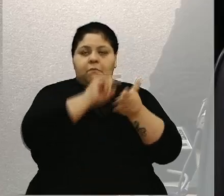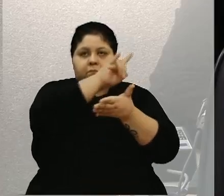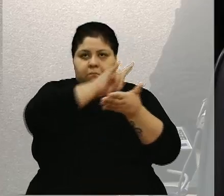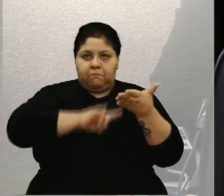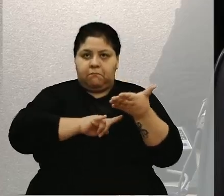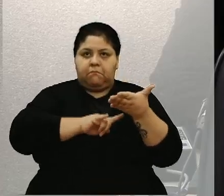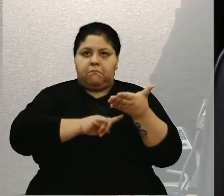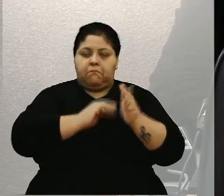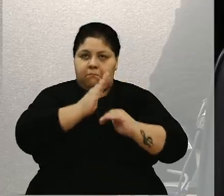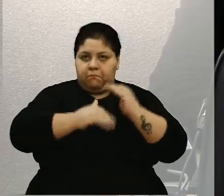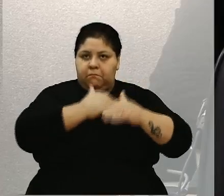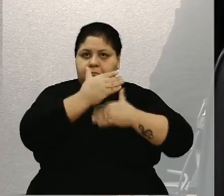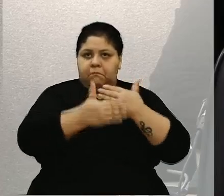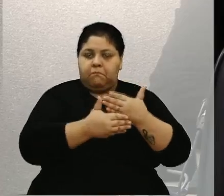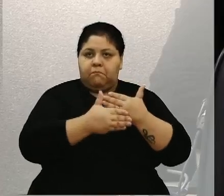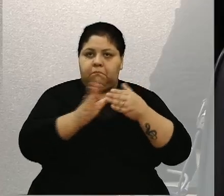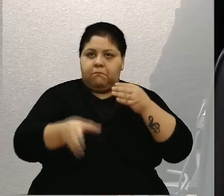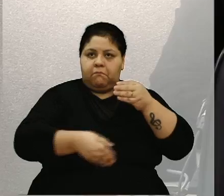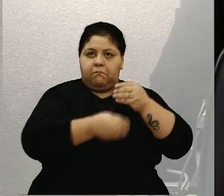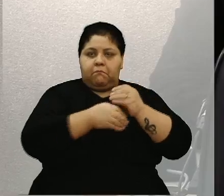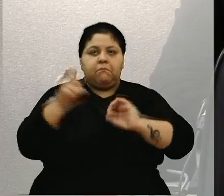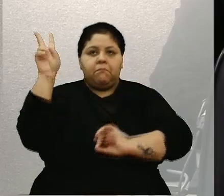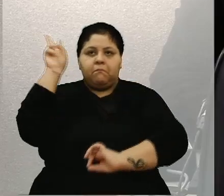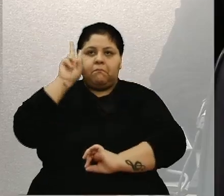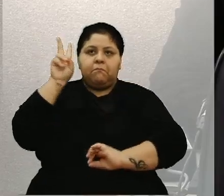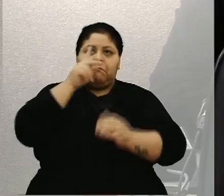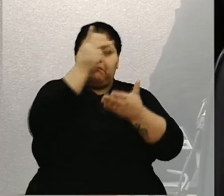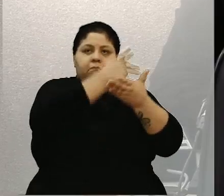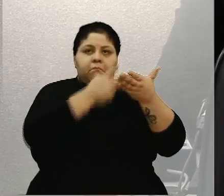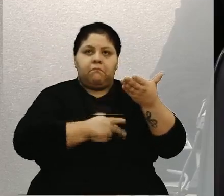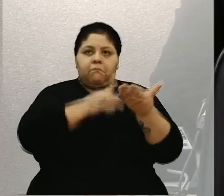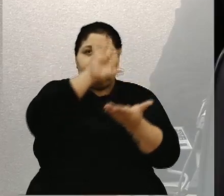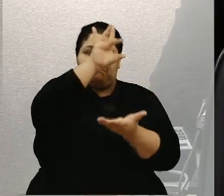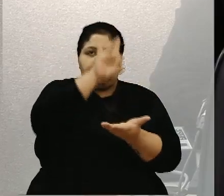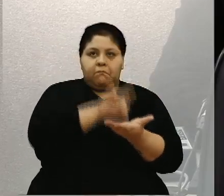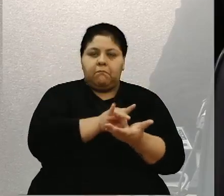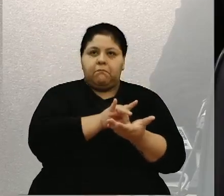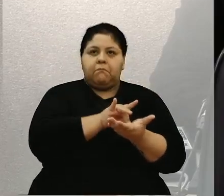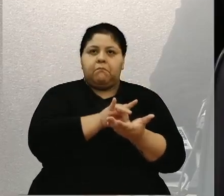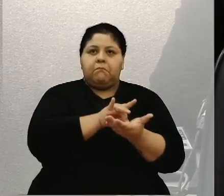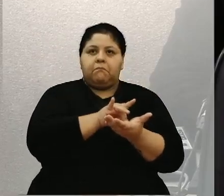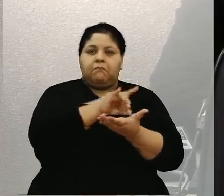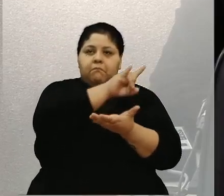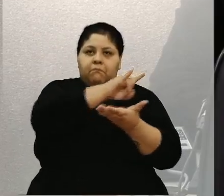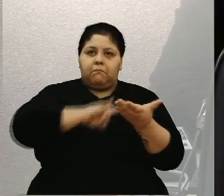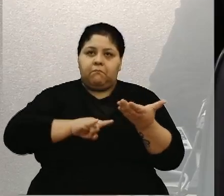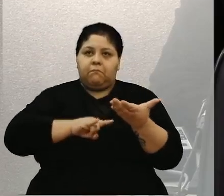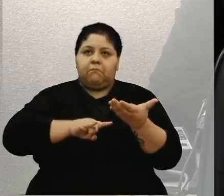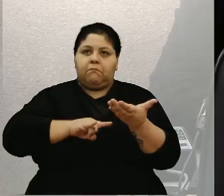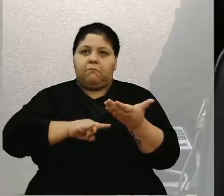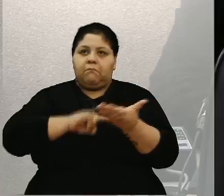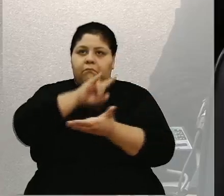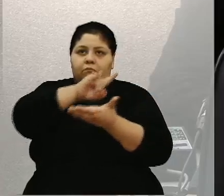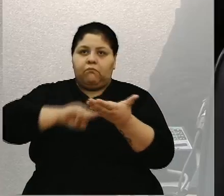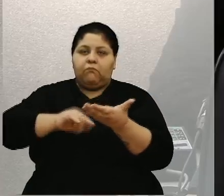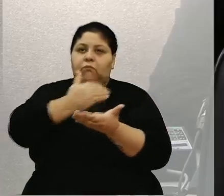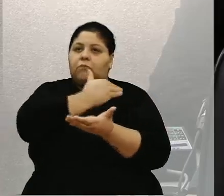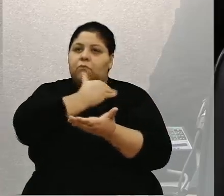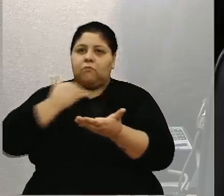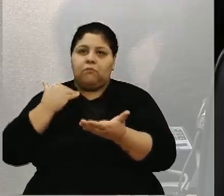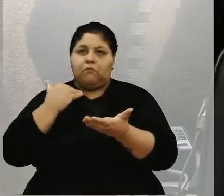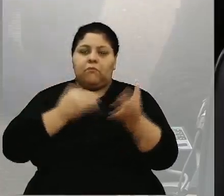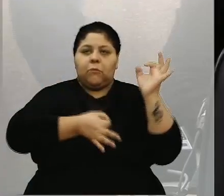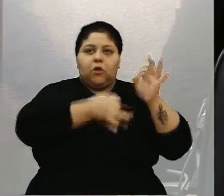instruem o processo, incluindo histórico, mapa de localização, abaixo-assinado, certidão de óbito e certidões judiciais